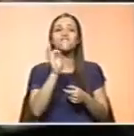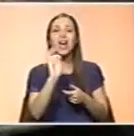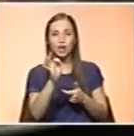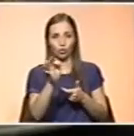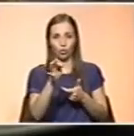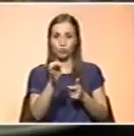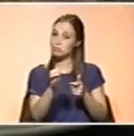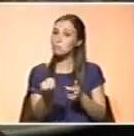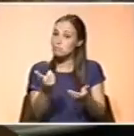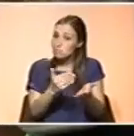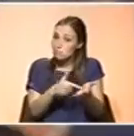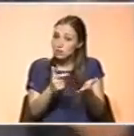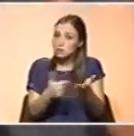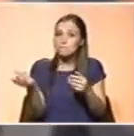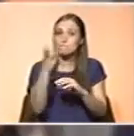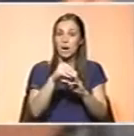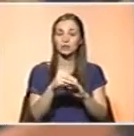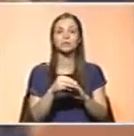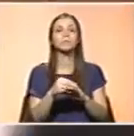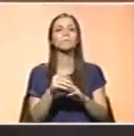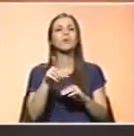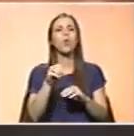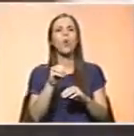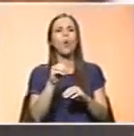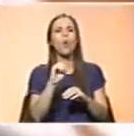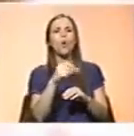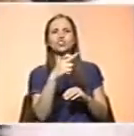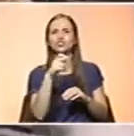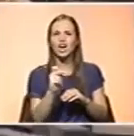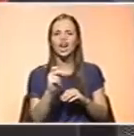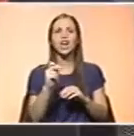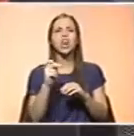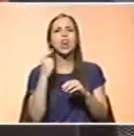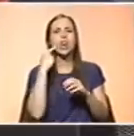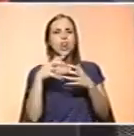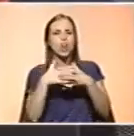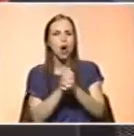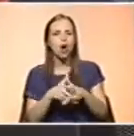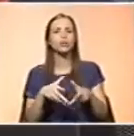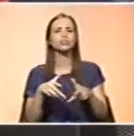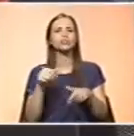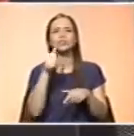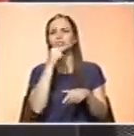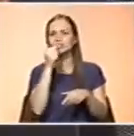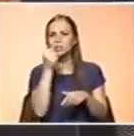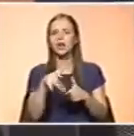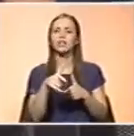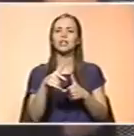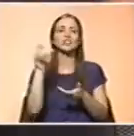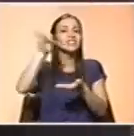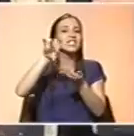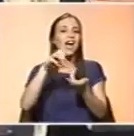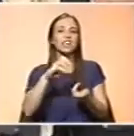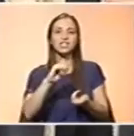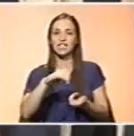aumentadas. Presente nas ostras, mas também nas nozes, nas castanhas, nos cereais integrais, na carne e nas